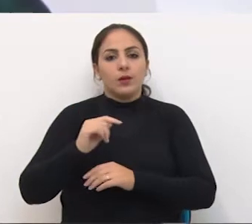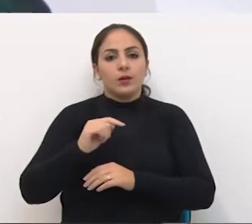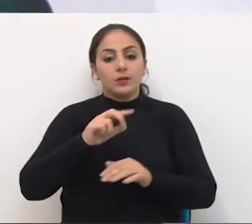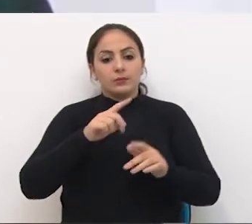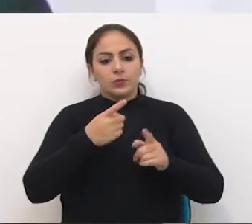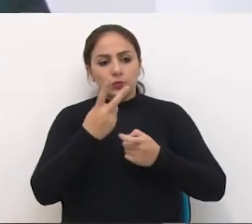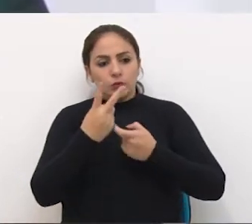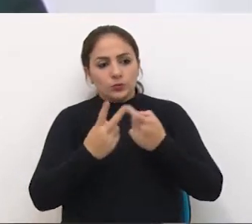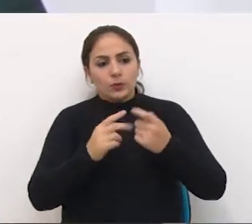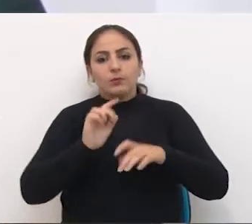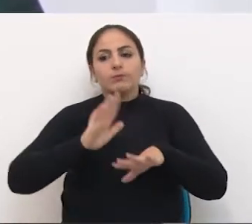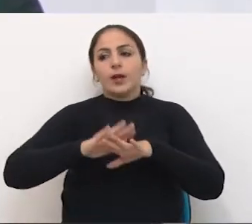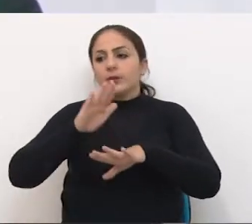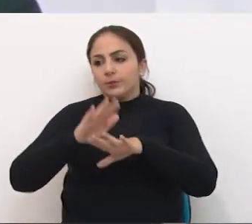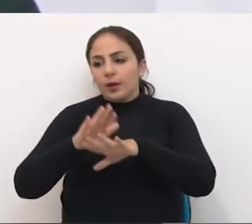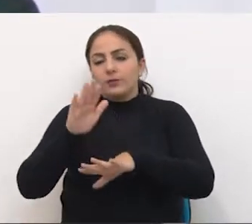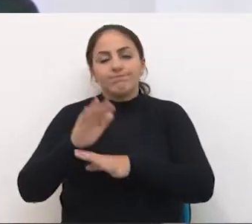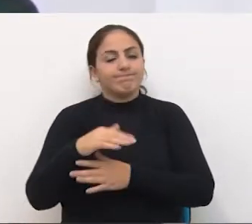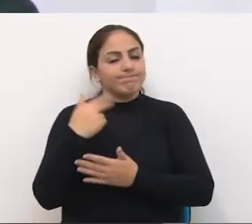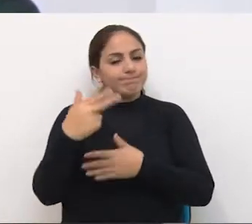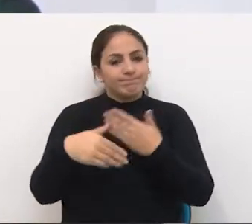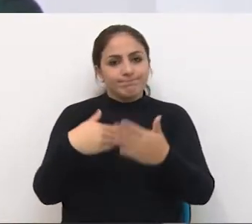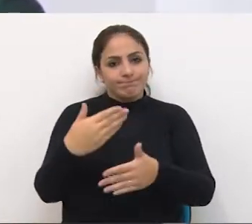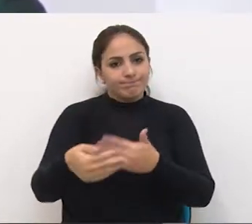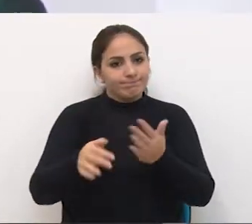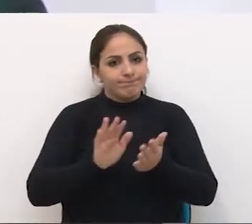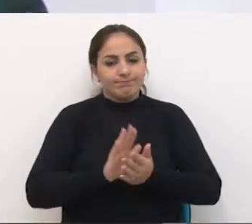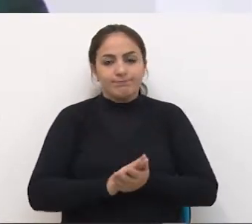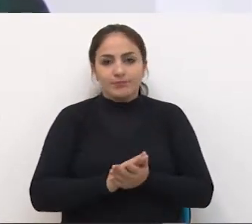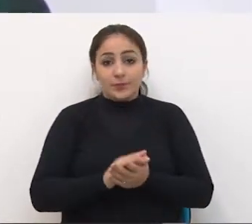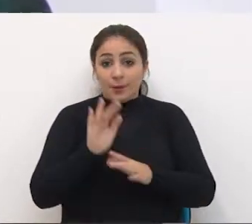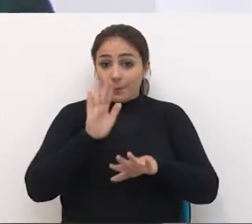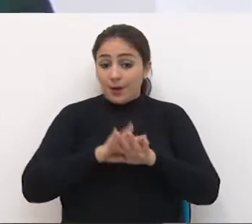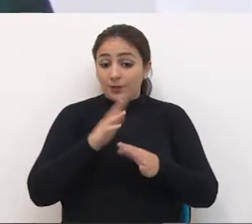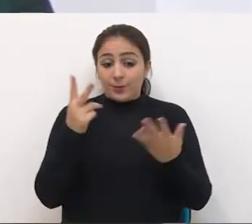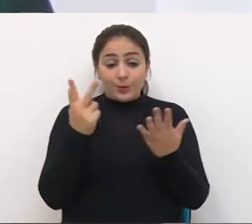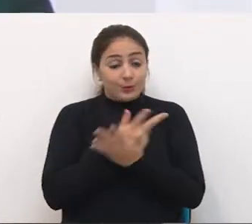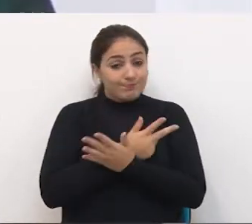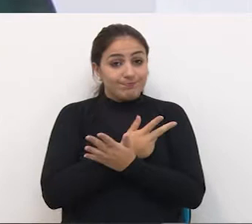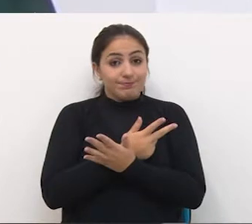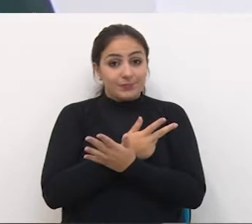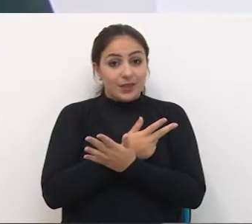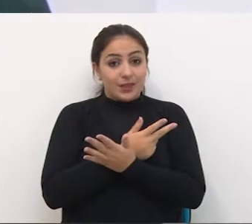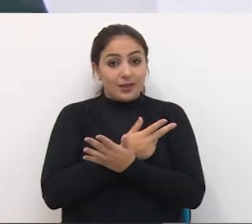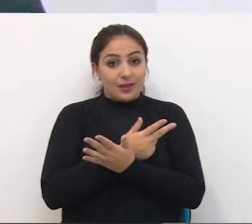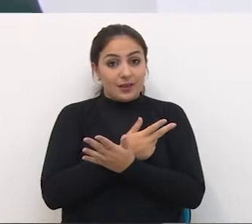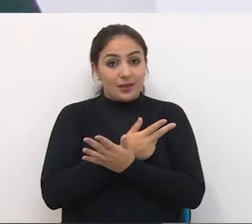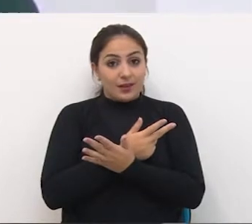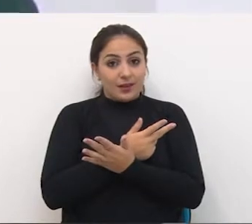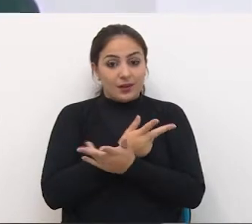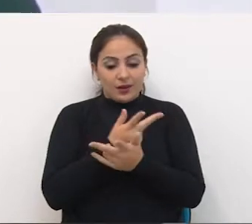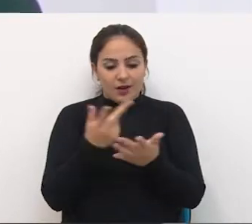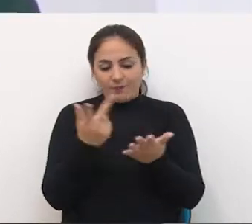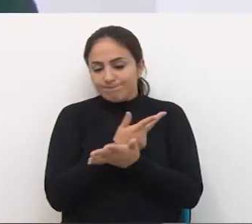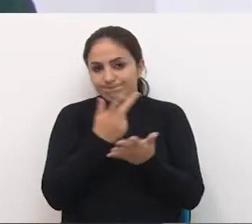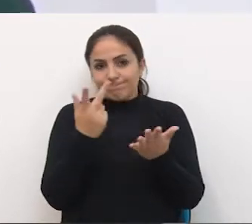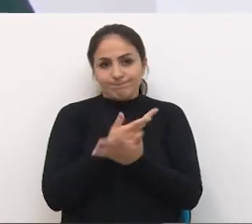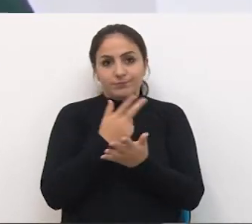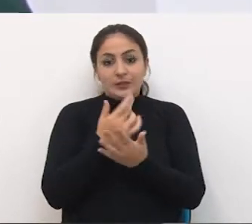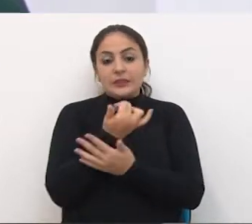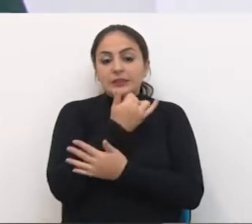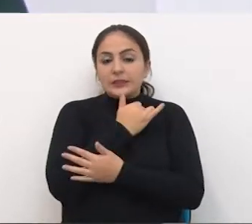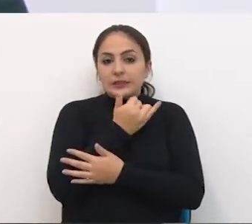outra E aí vai É outra coisa errada Que infelizmente